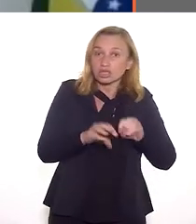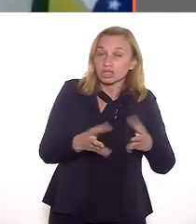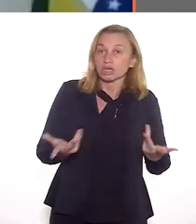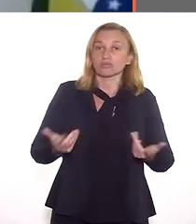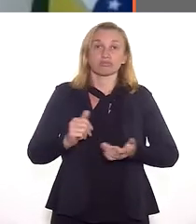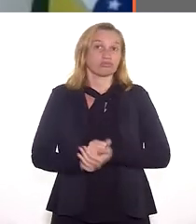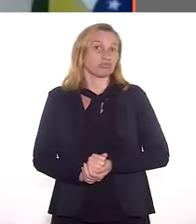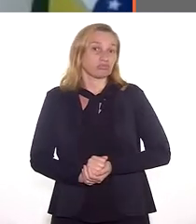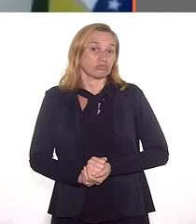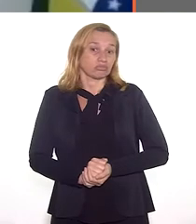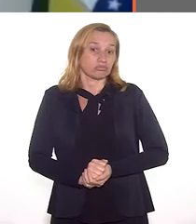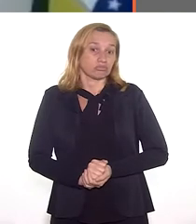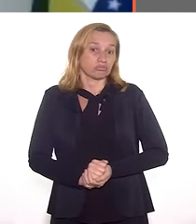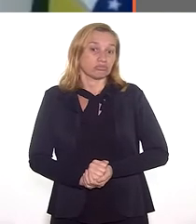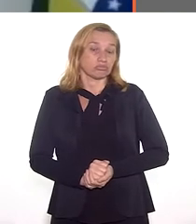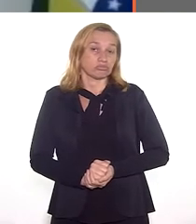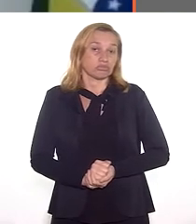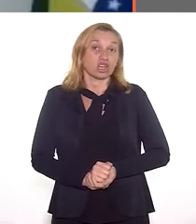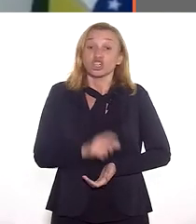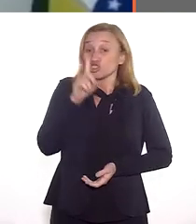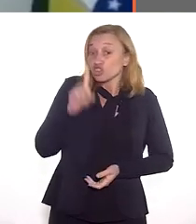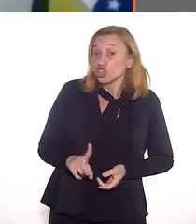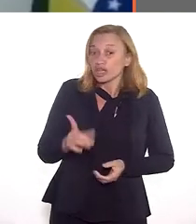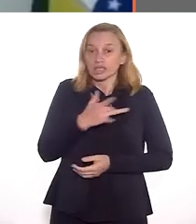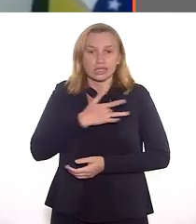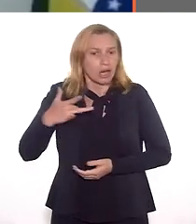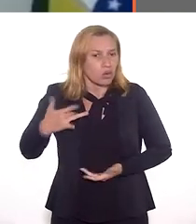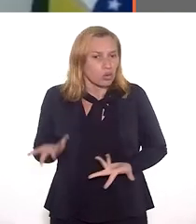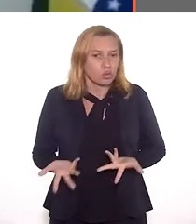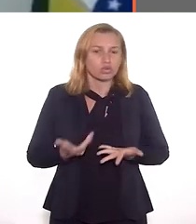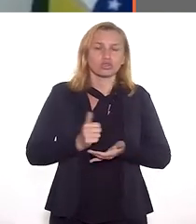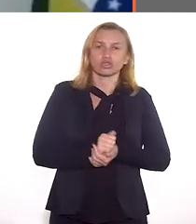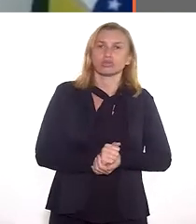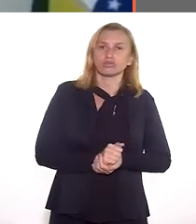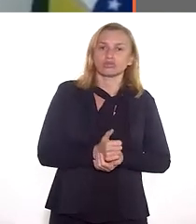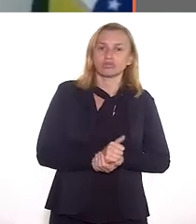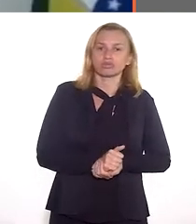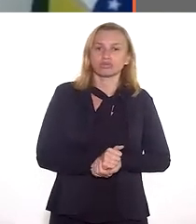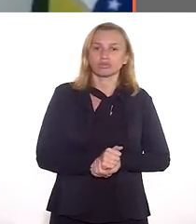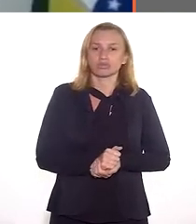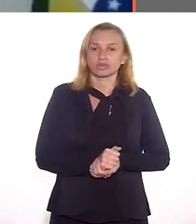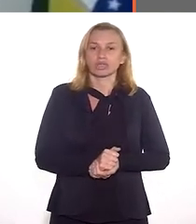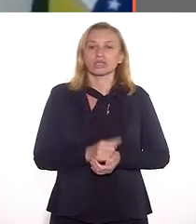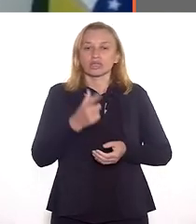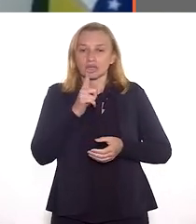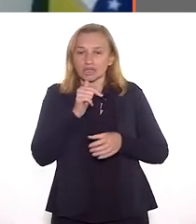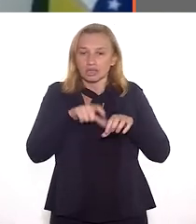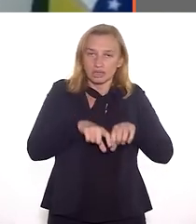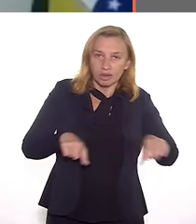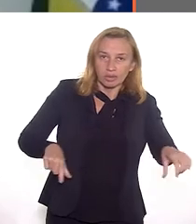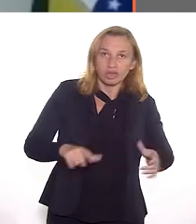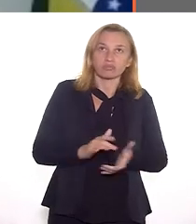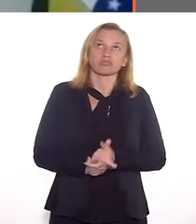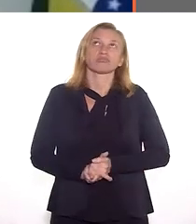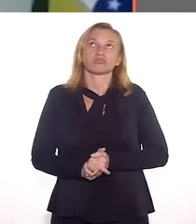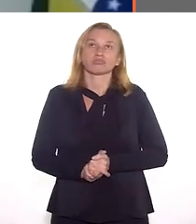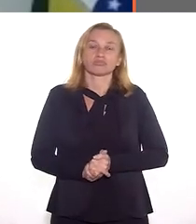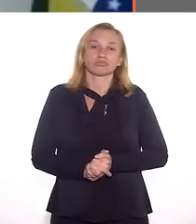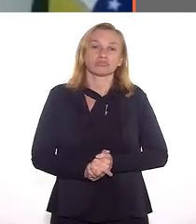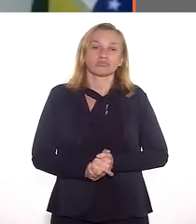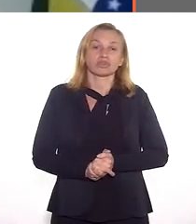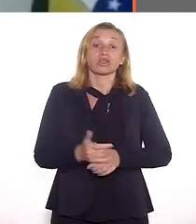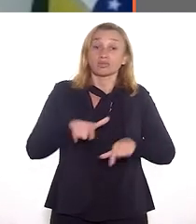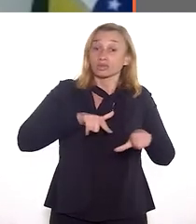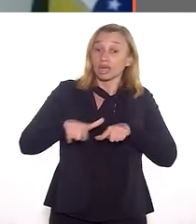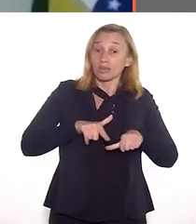educação, desigualdade em relação ao direito à saúde, desigualdade em relação ao saneamento, desigualdade em relação